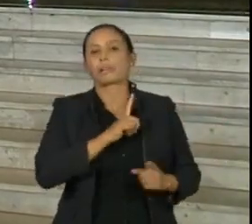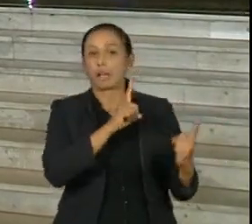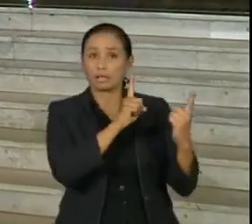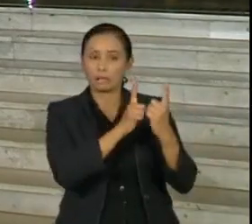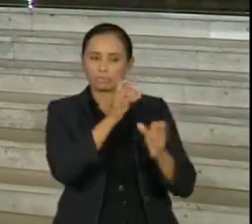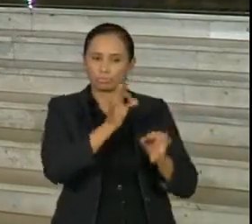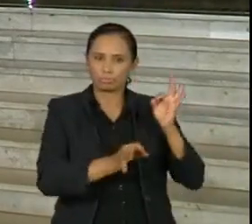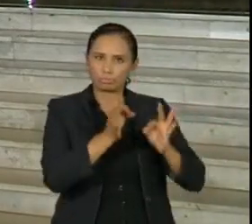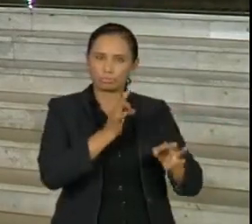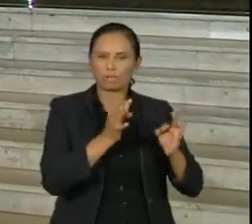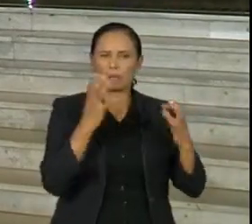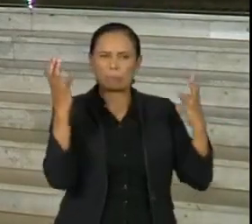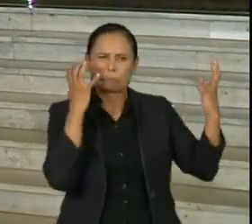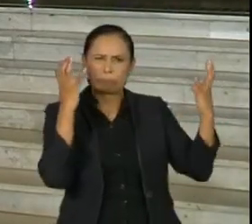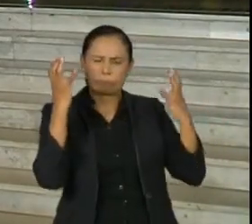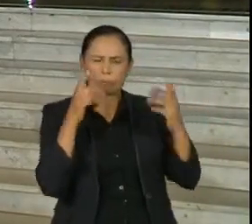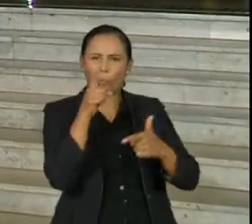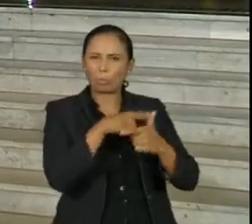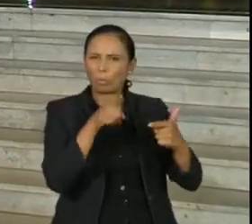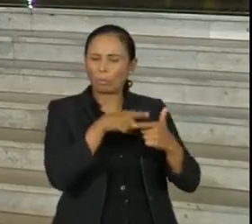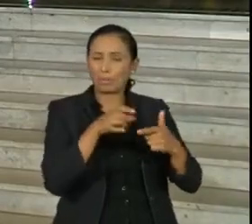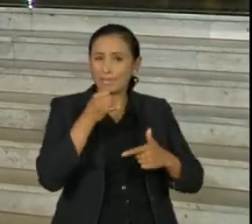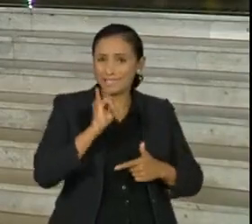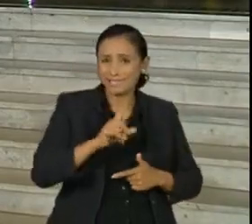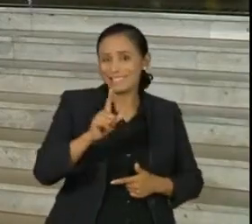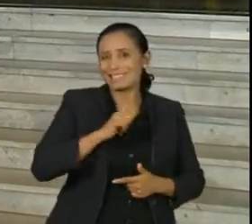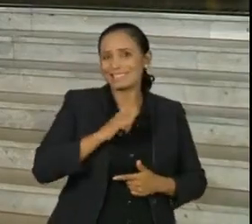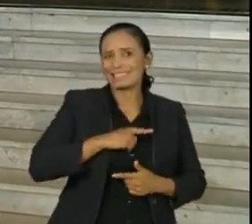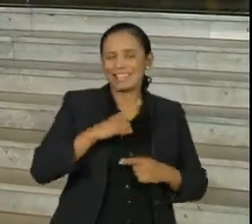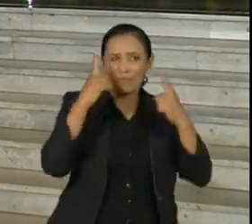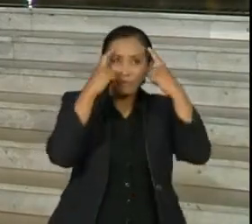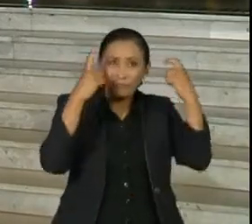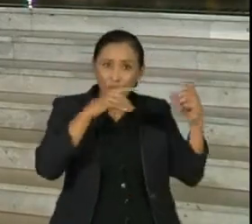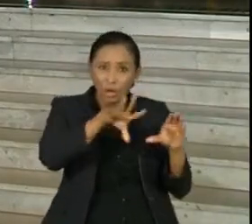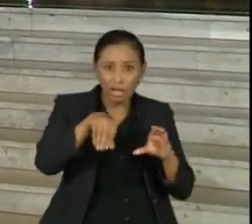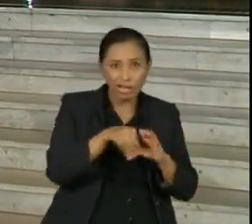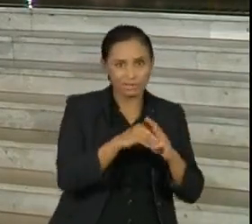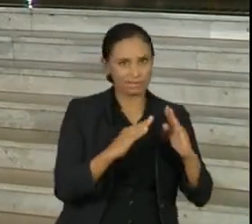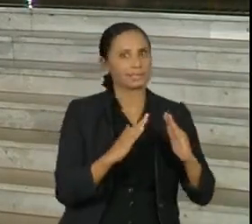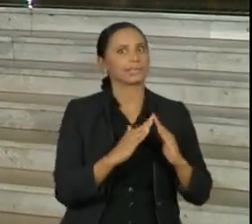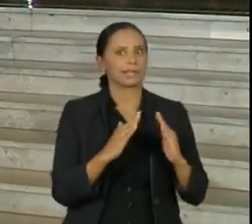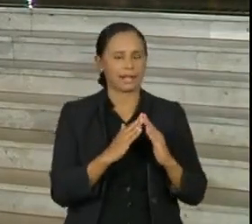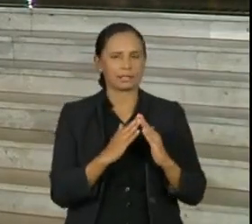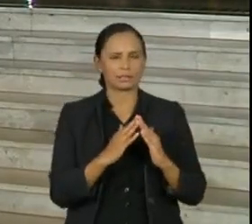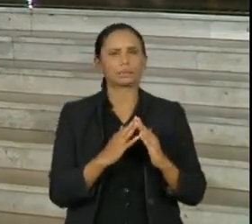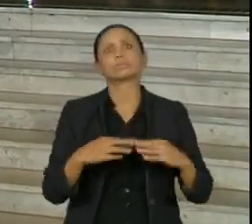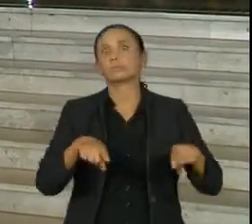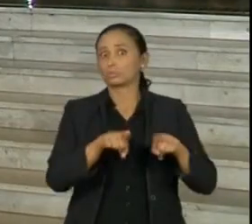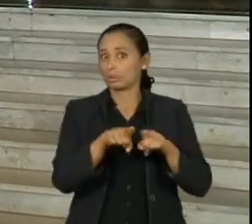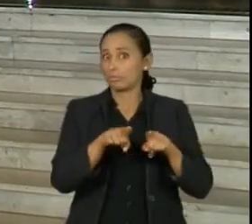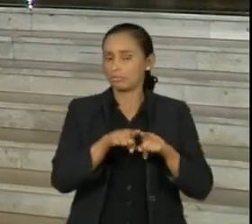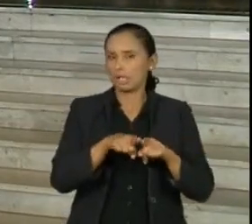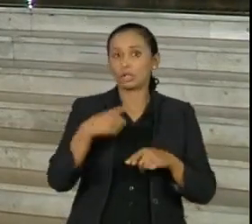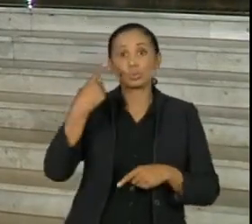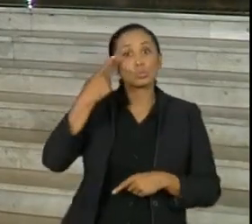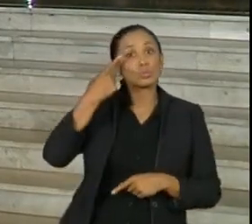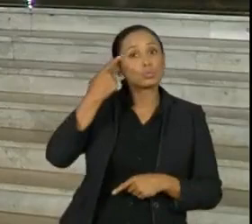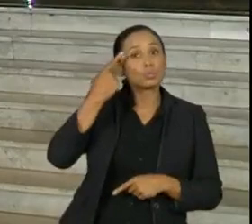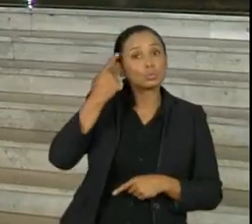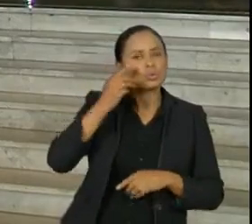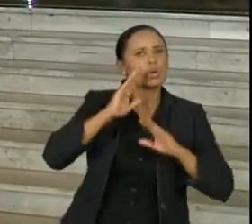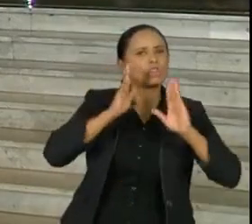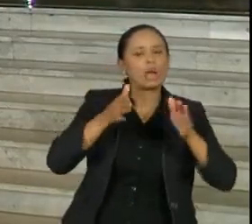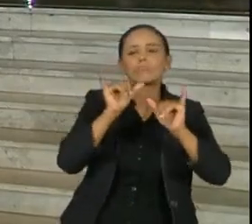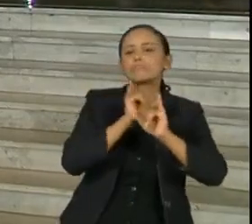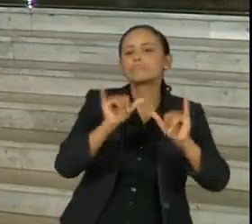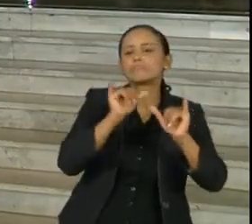psicológica caso estejam sofrendo violência doméstica. Além disso, o governador João Doria, agora há pouco,